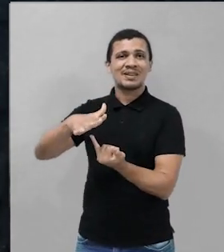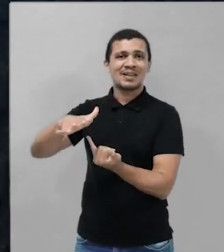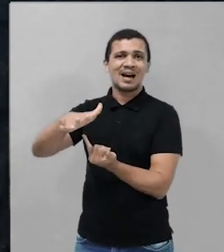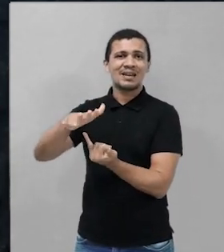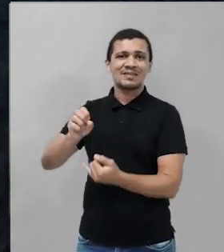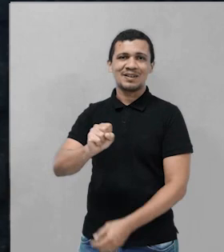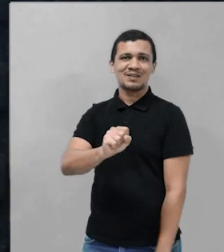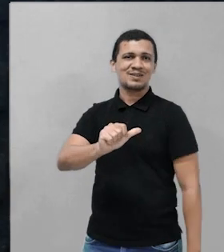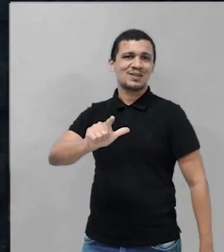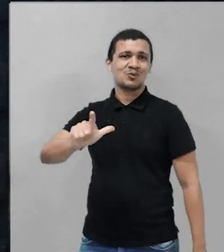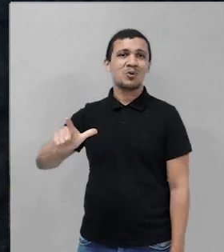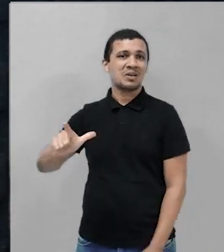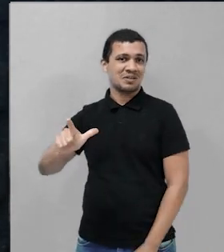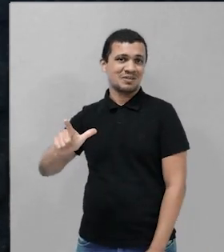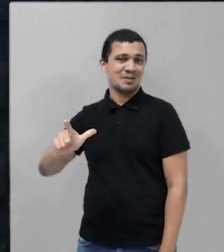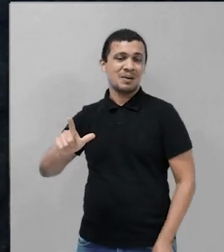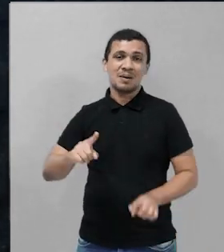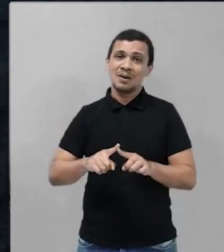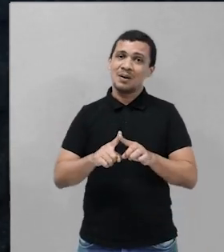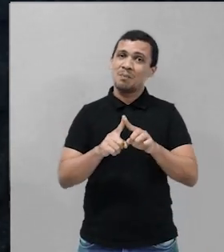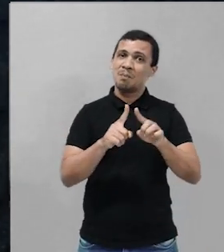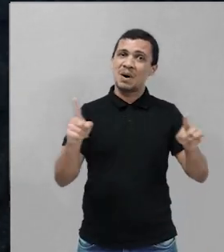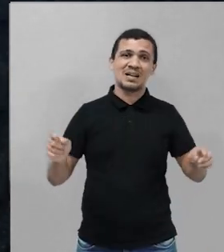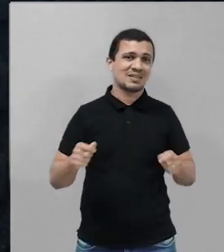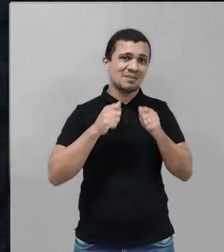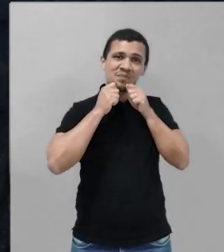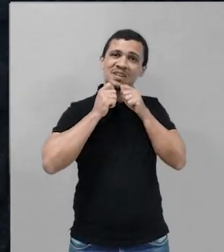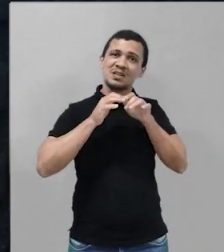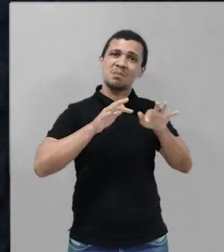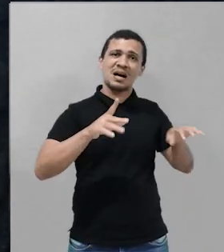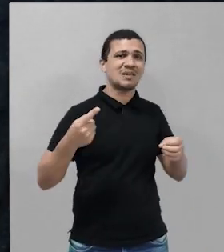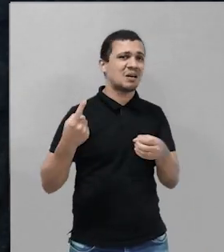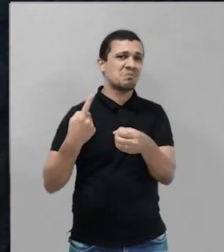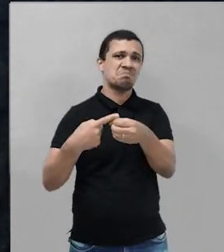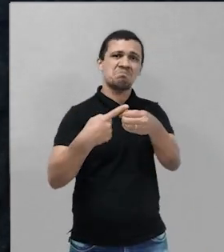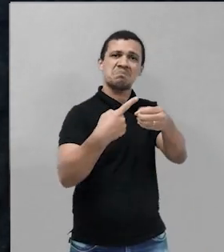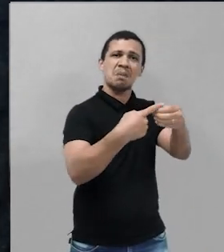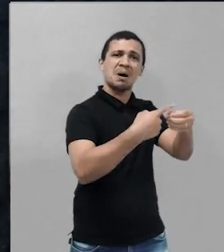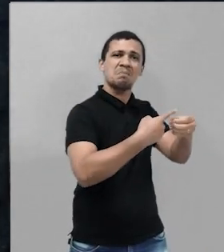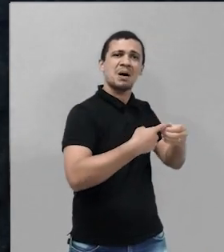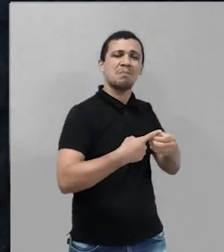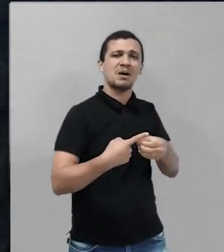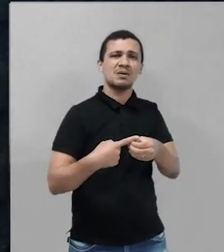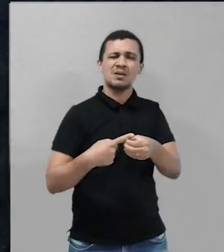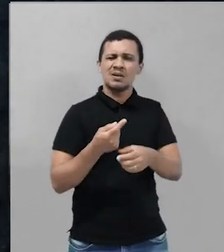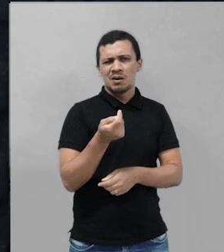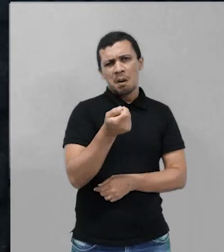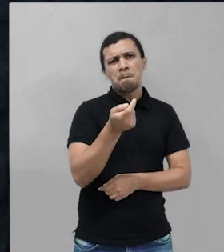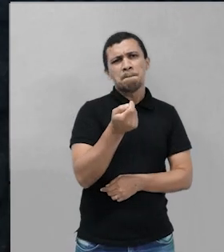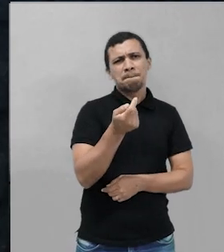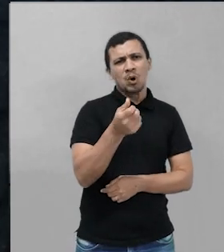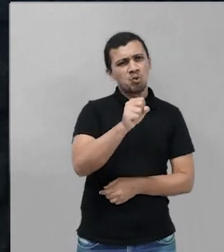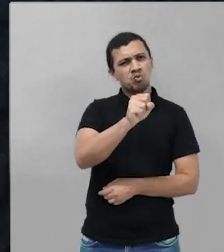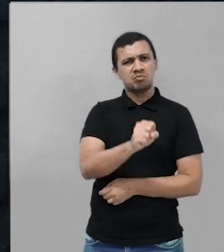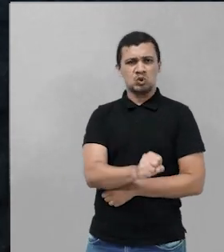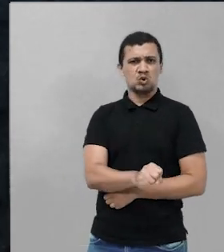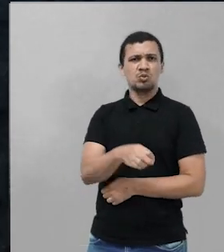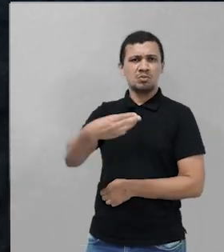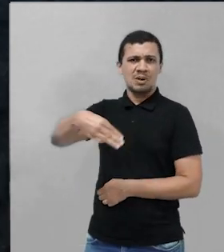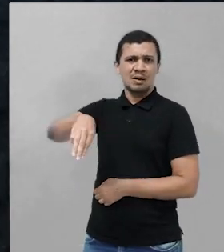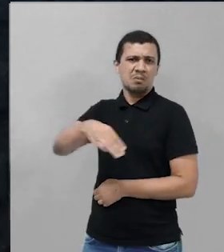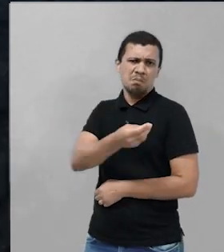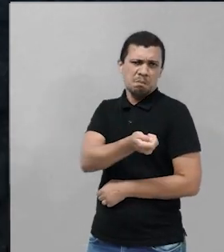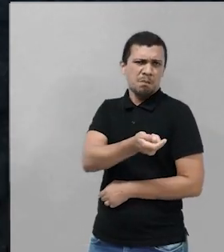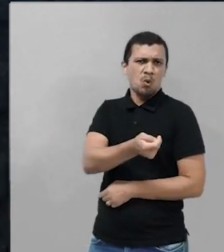na capital, quando, na verdade, ela está espalhada pelo Maranhão inteiro. Chega bem pouco no sul do Maranhão, mas do